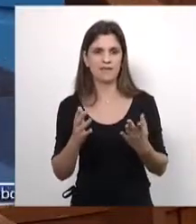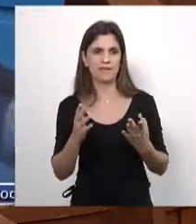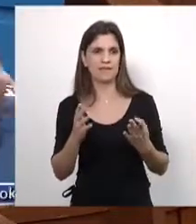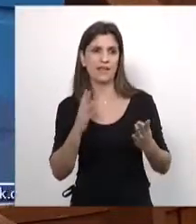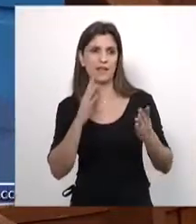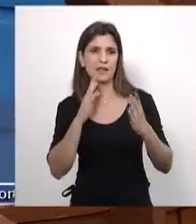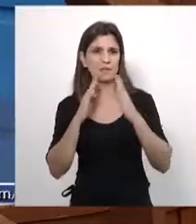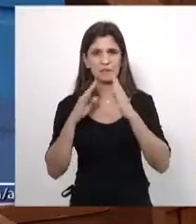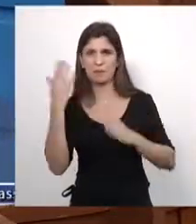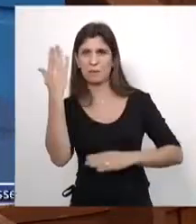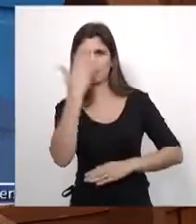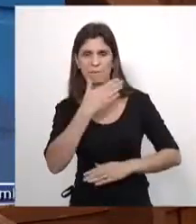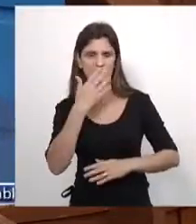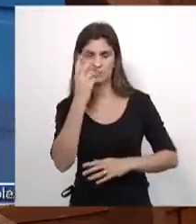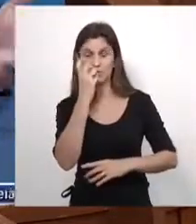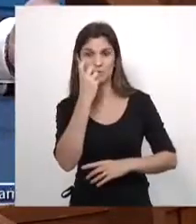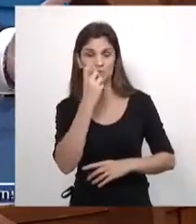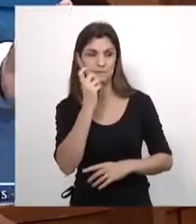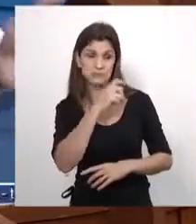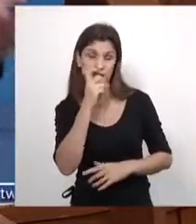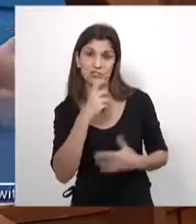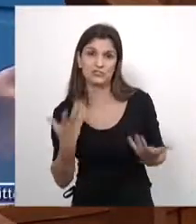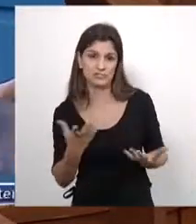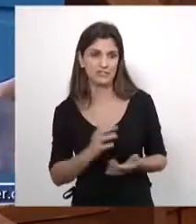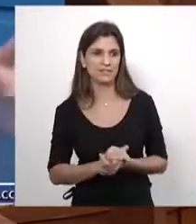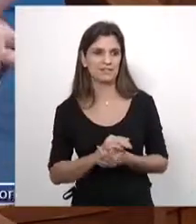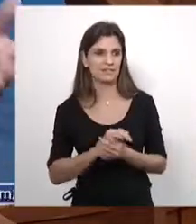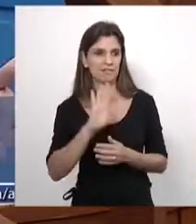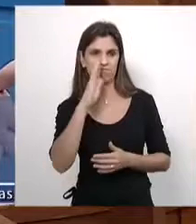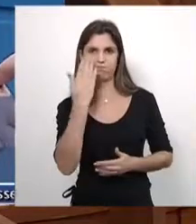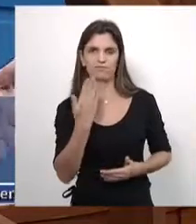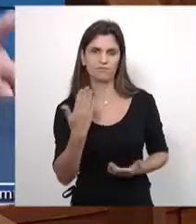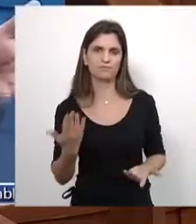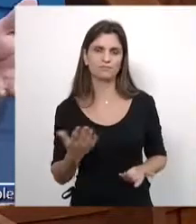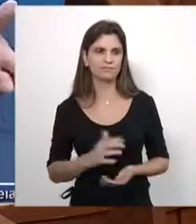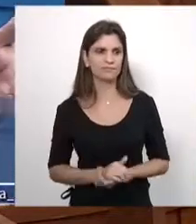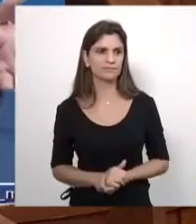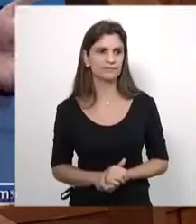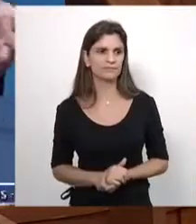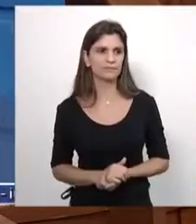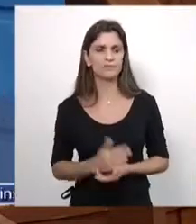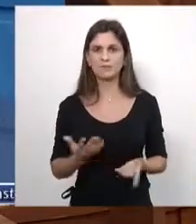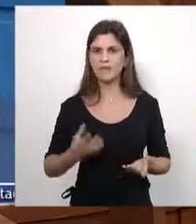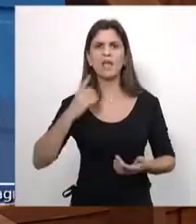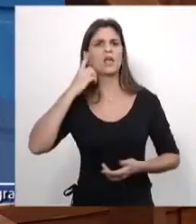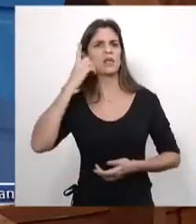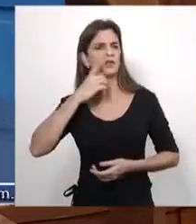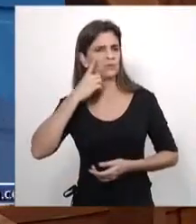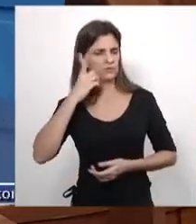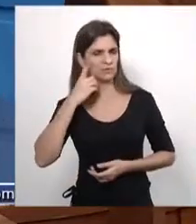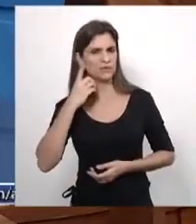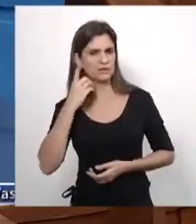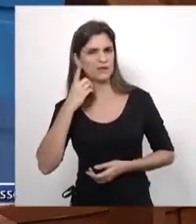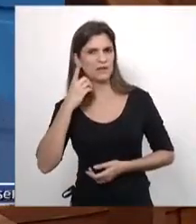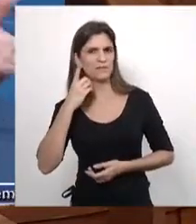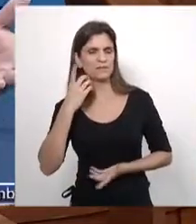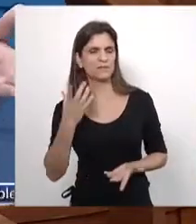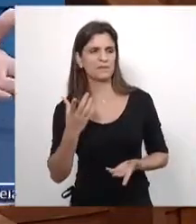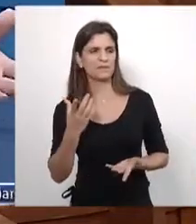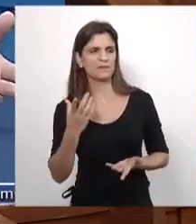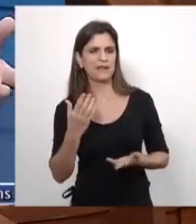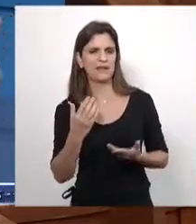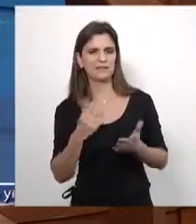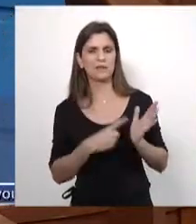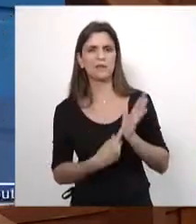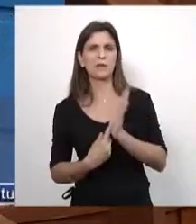rede social hoje. Você acha que isso é legal? Ver um colega do parlamento sendo enchevalhado dessa forma também? Assim como eu não